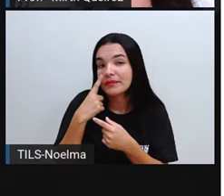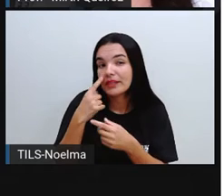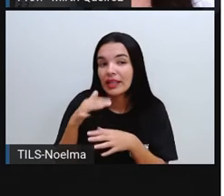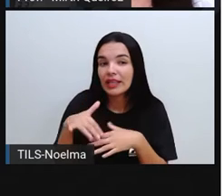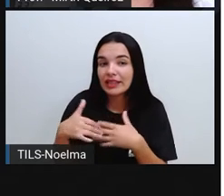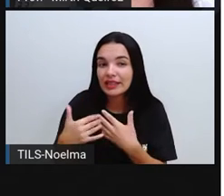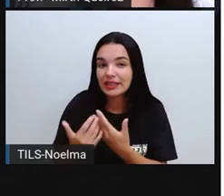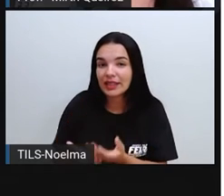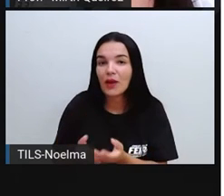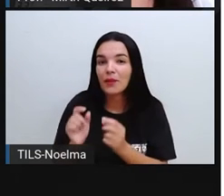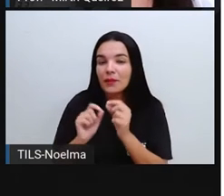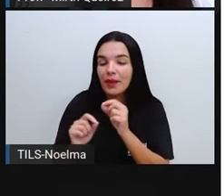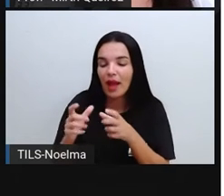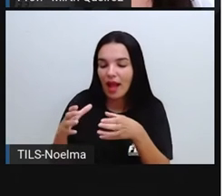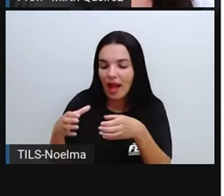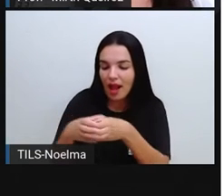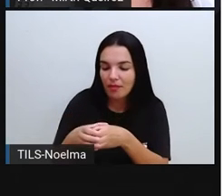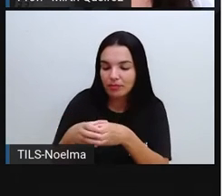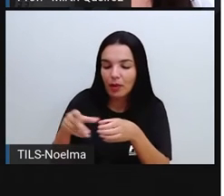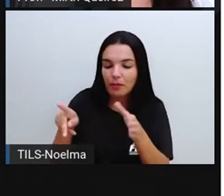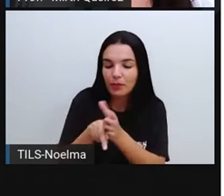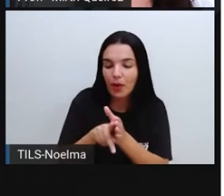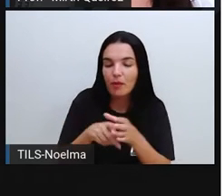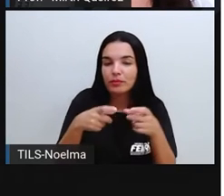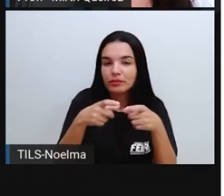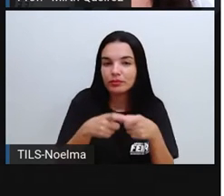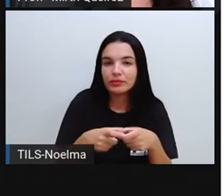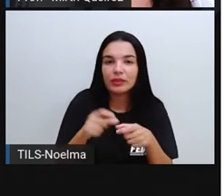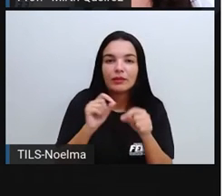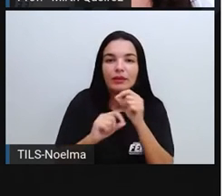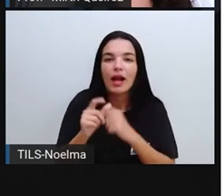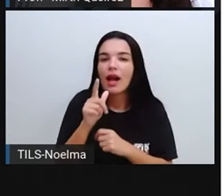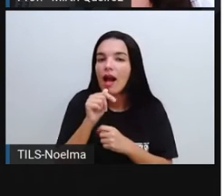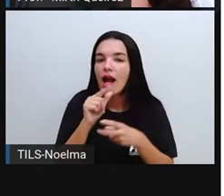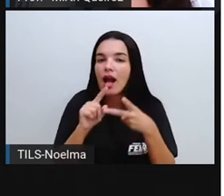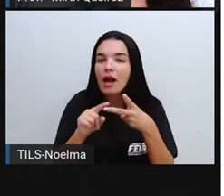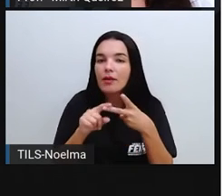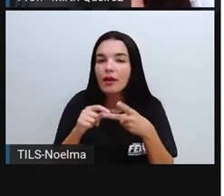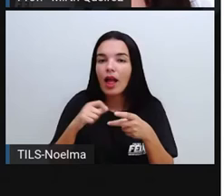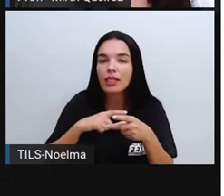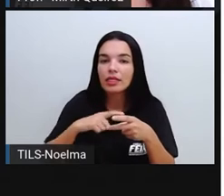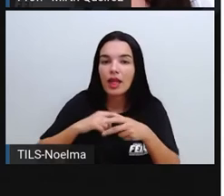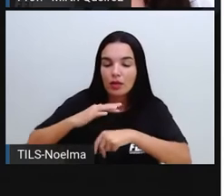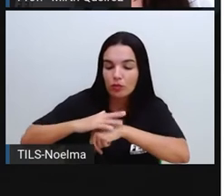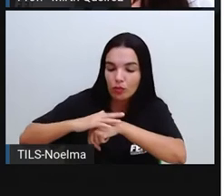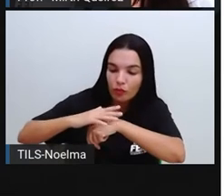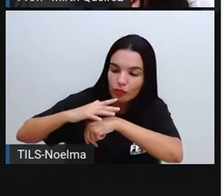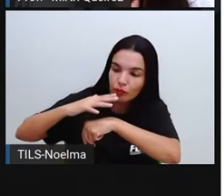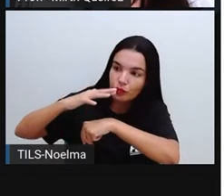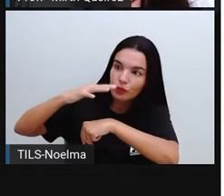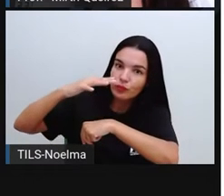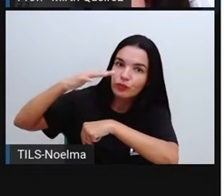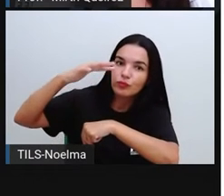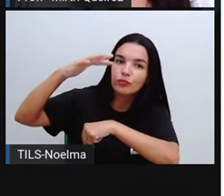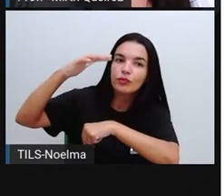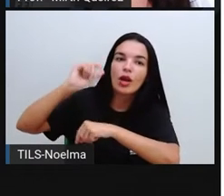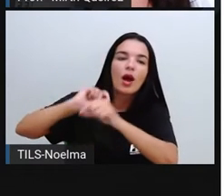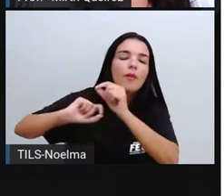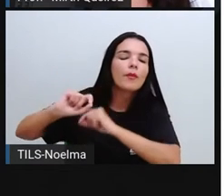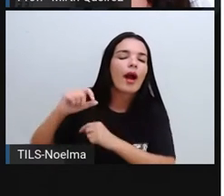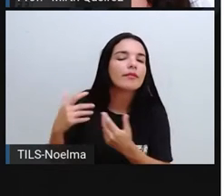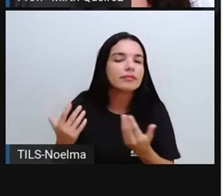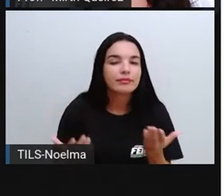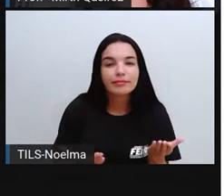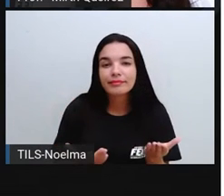líquido. A água passa pelo processo de evaporação. Qual é o